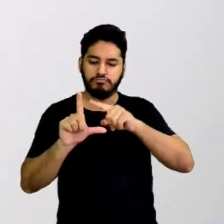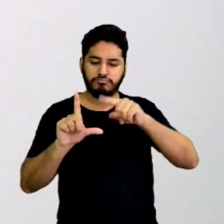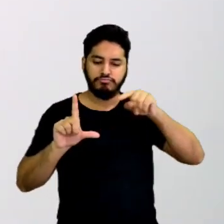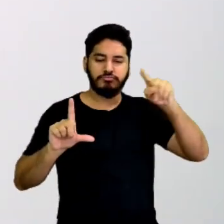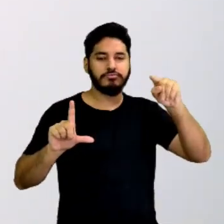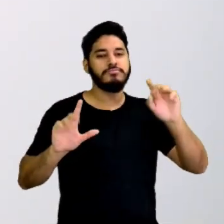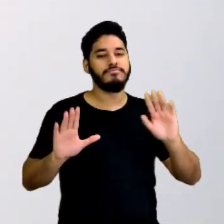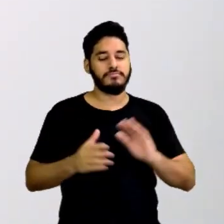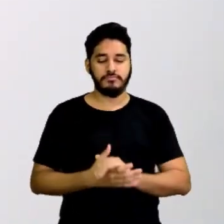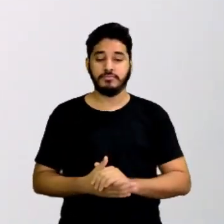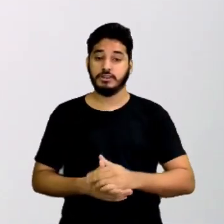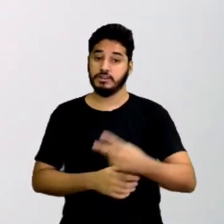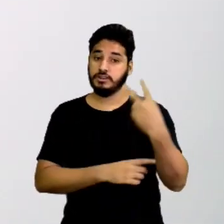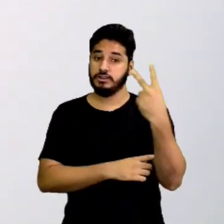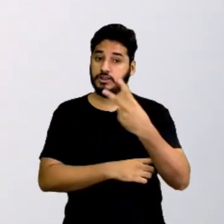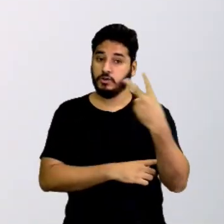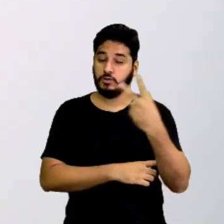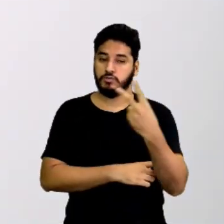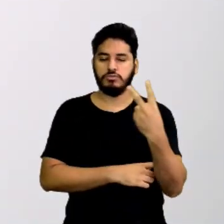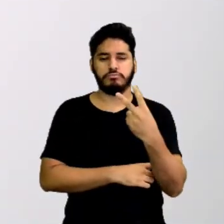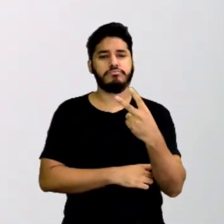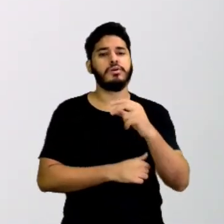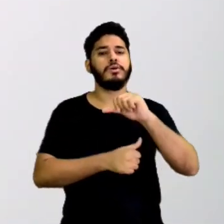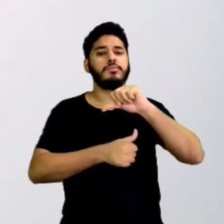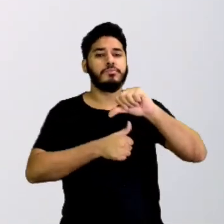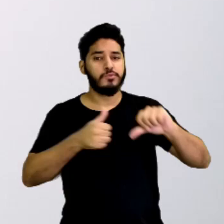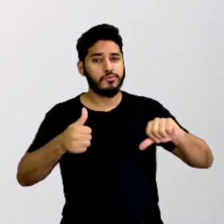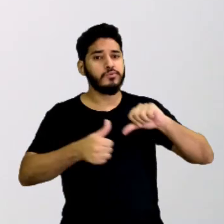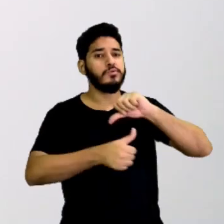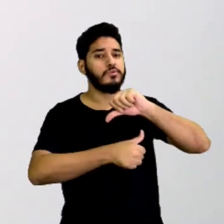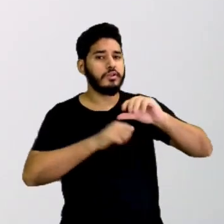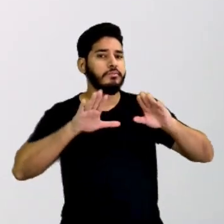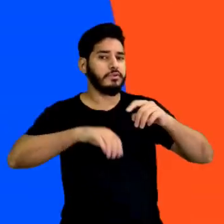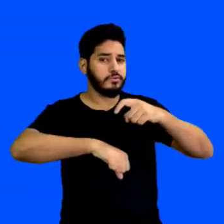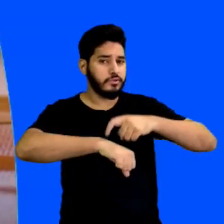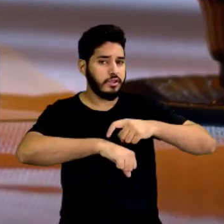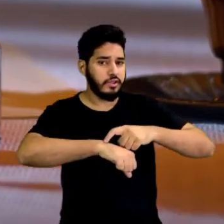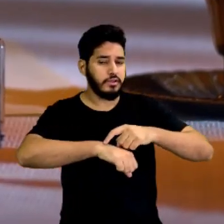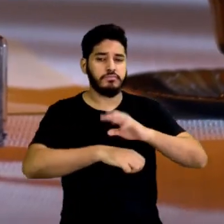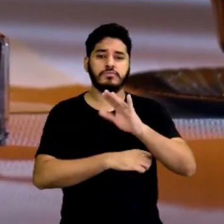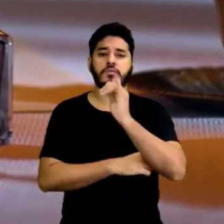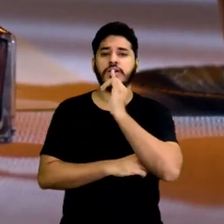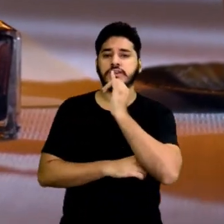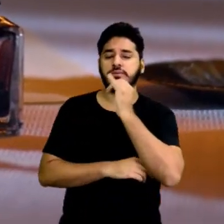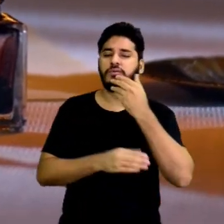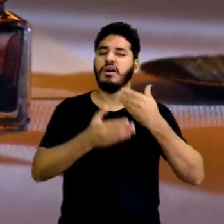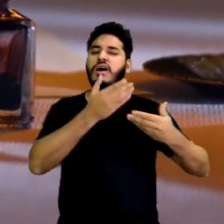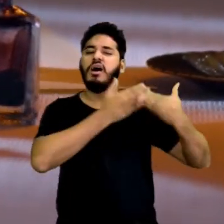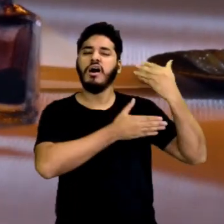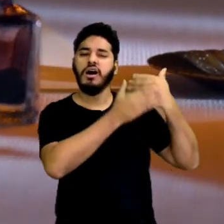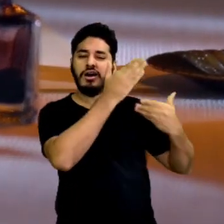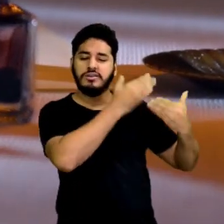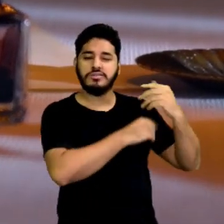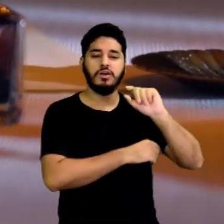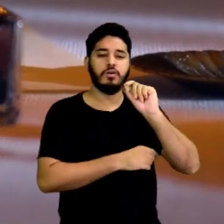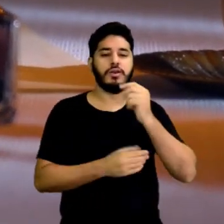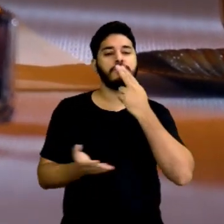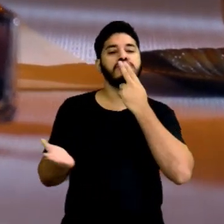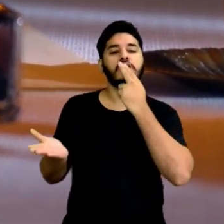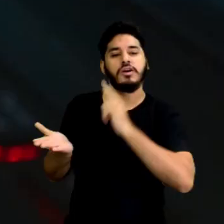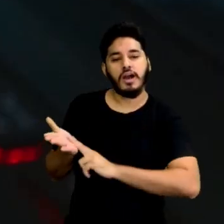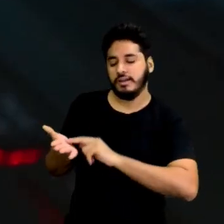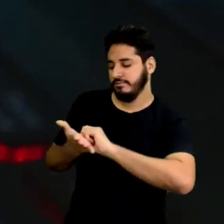Segundo, mudam com o tempo. Por exemplo, antes eram o quê? Cartas,